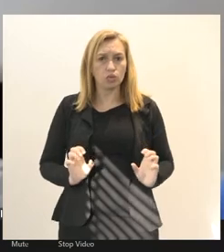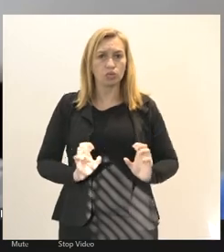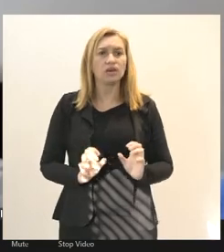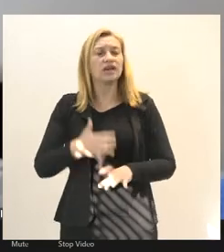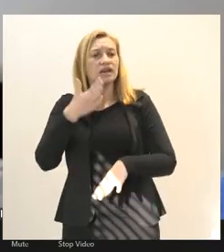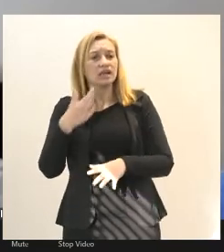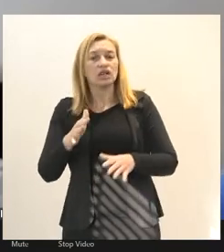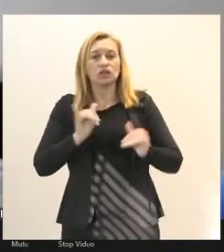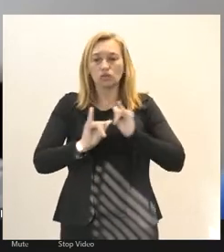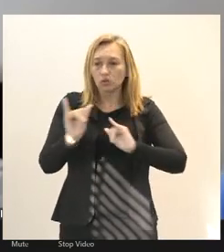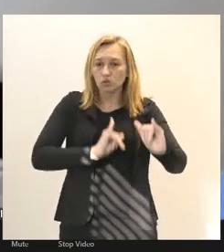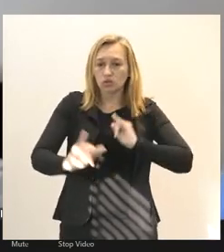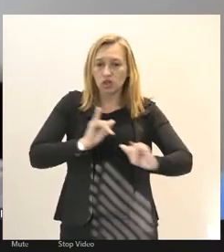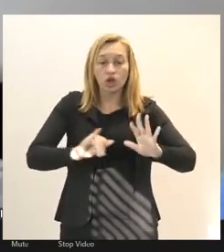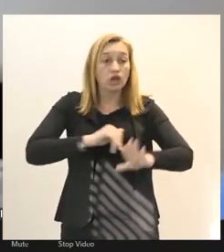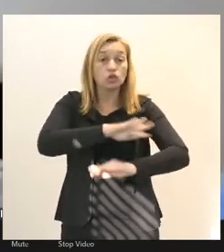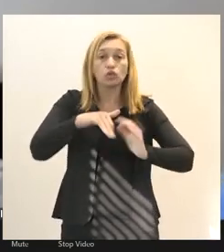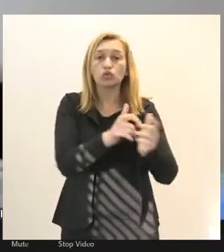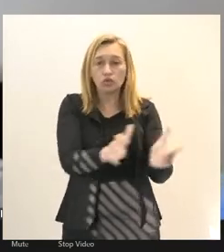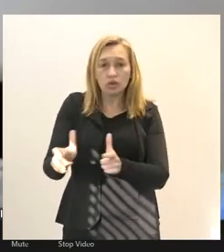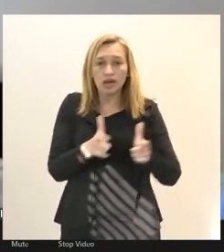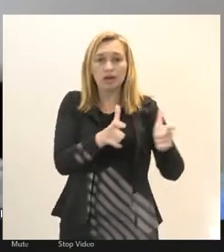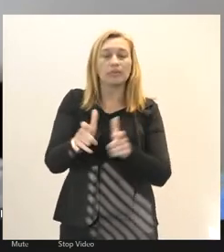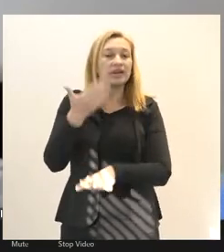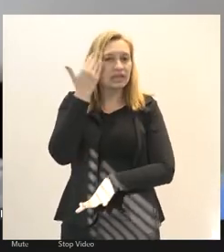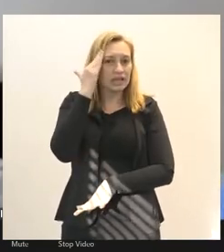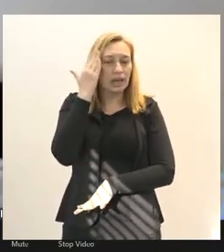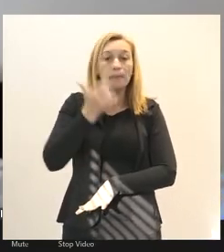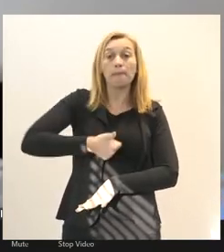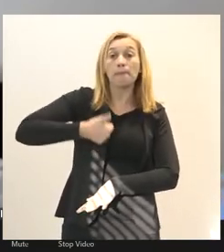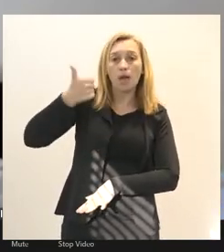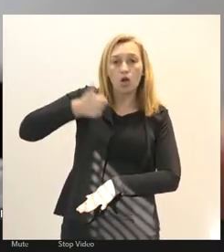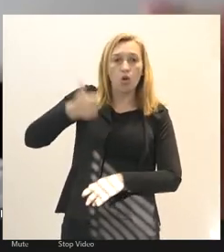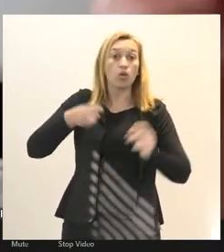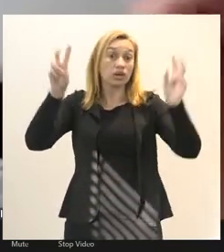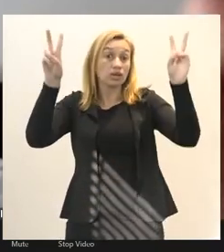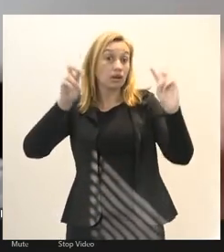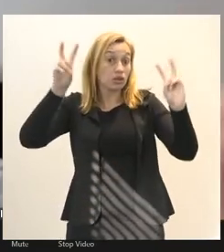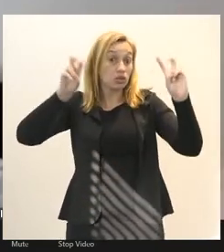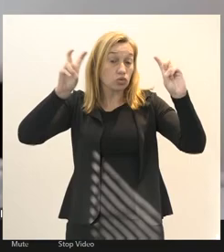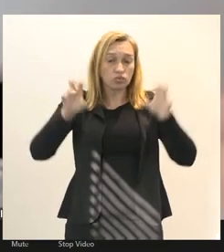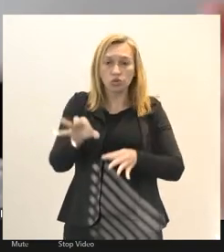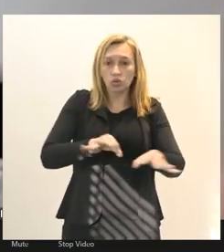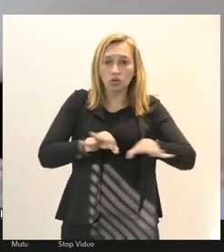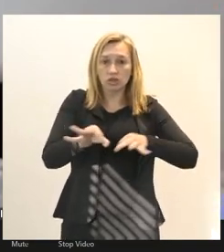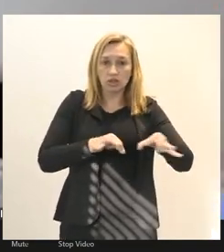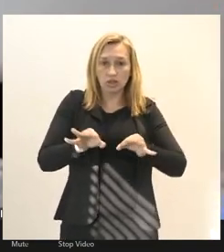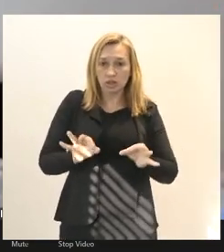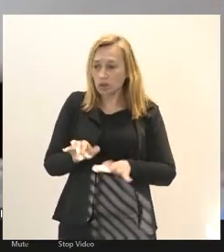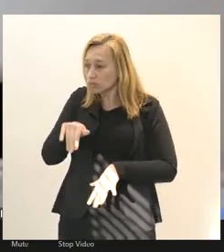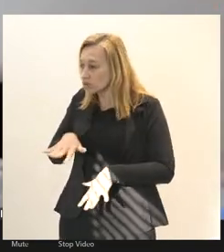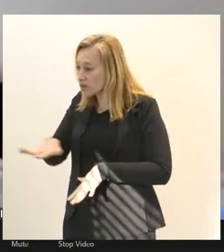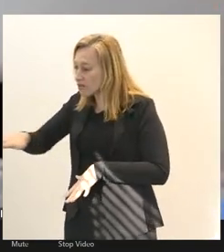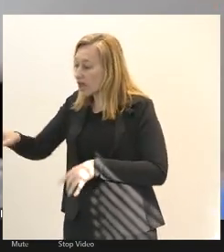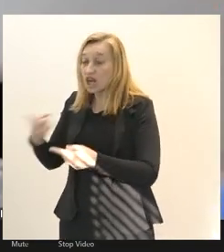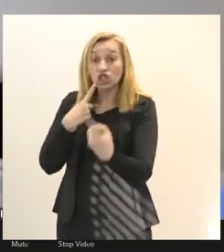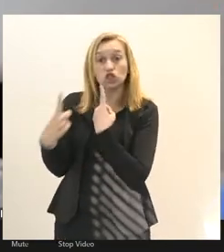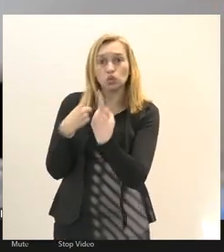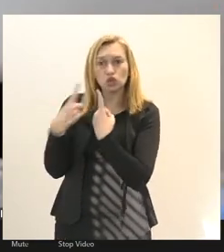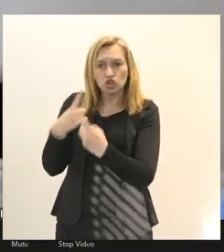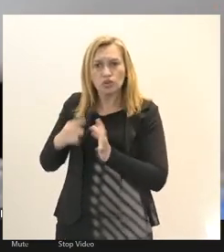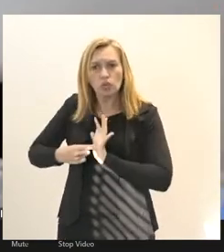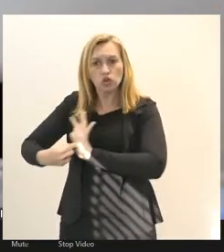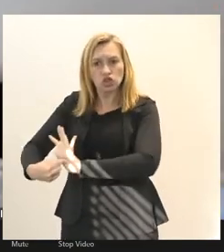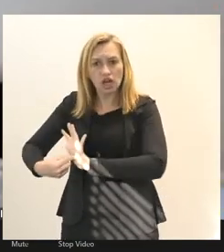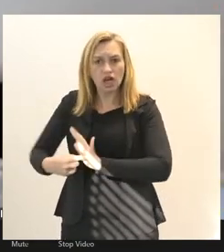espaços dos parceiros que temos na sociedade na organização das comunidades para discutir mostrar que a